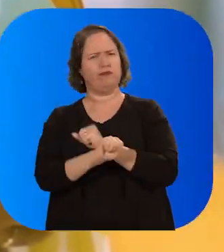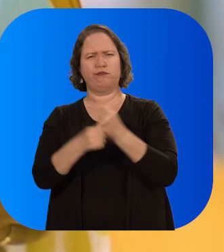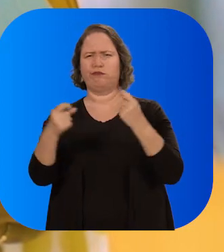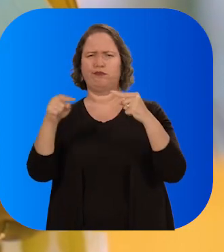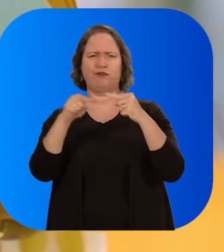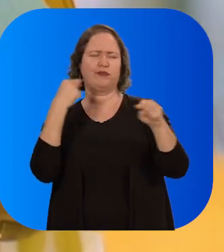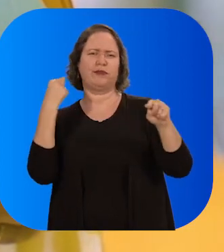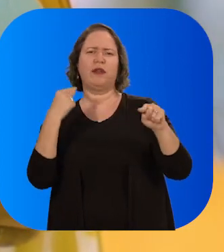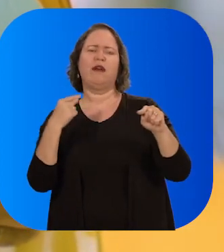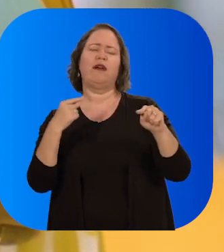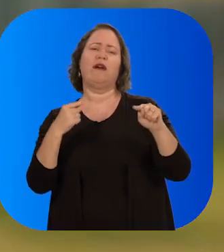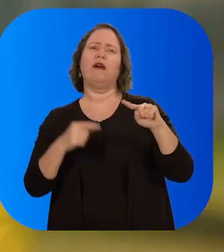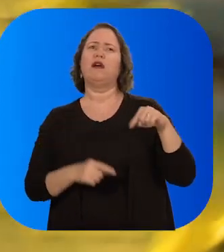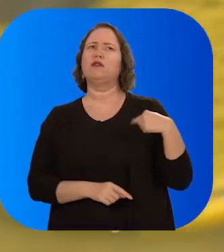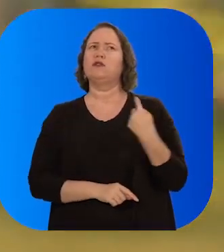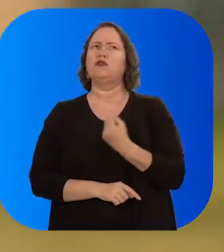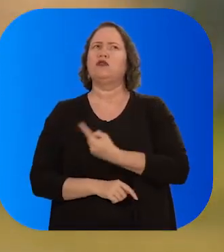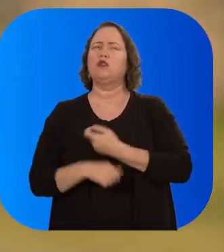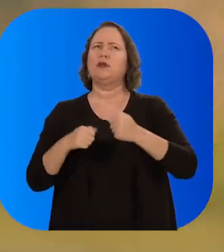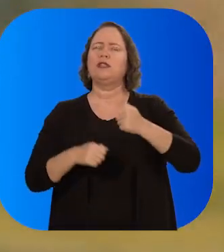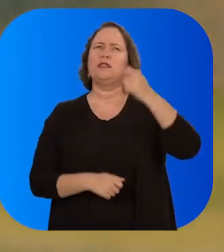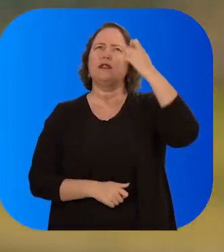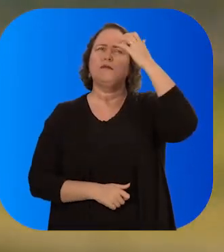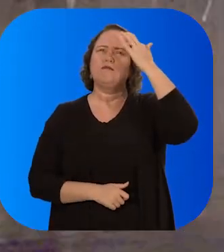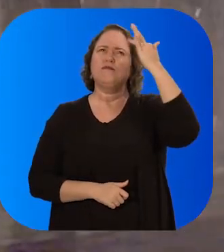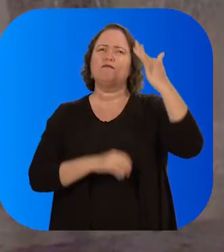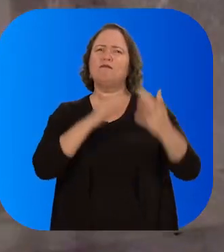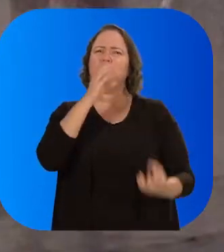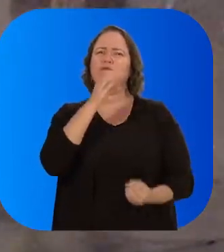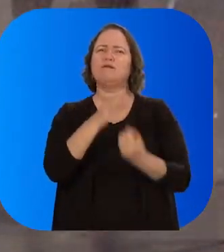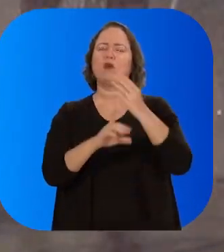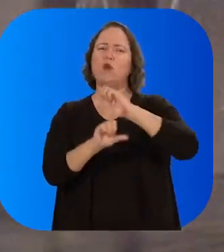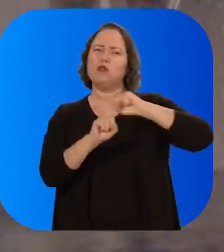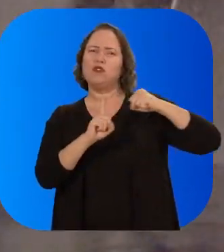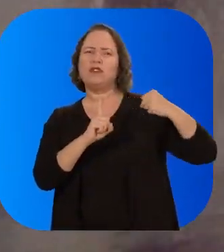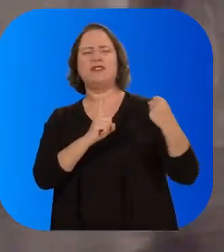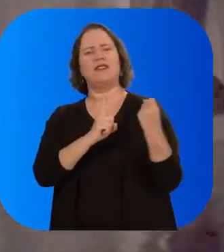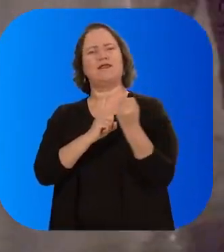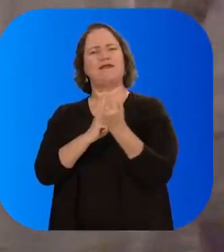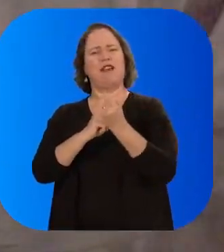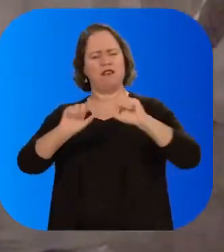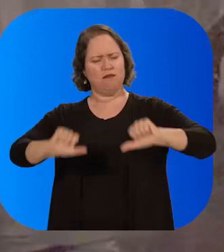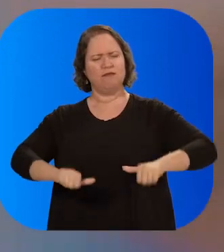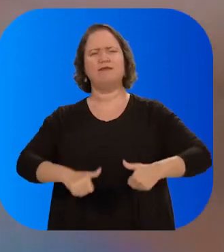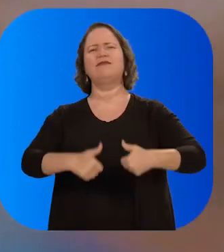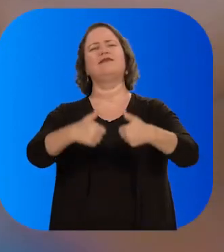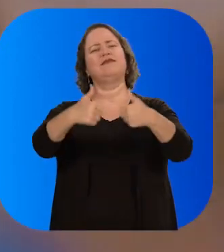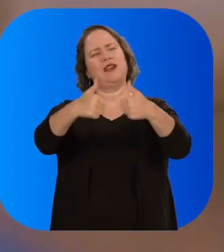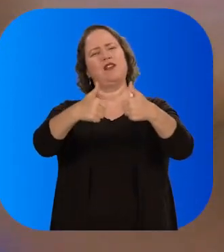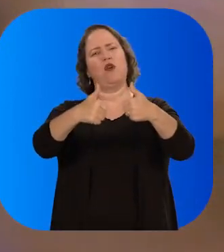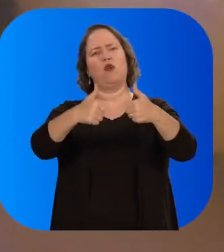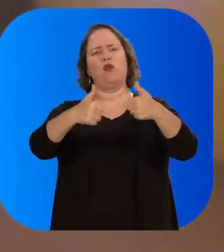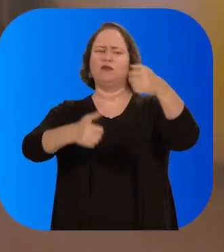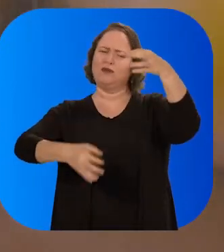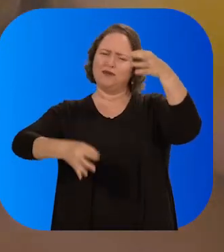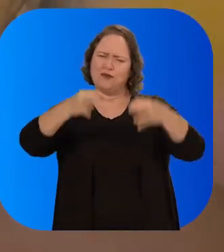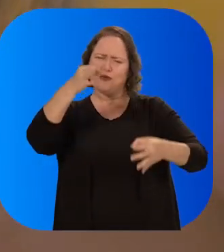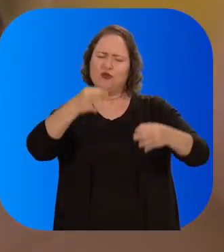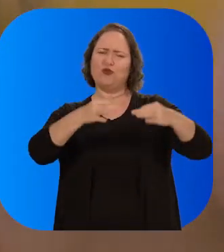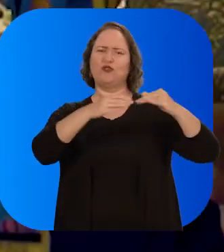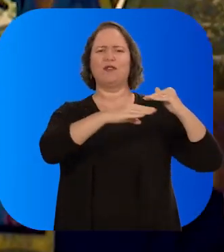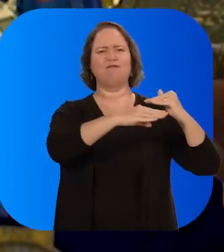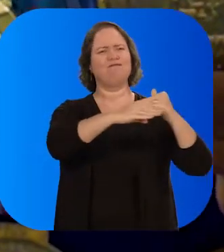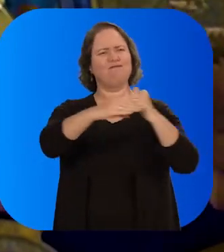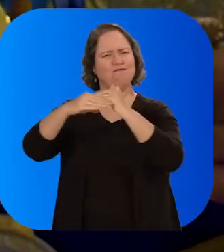sem sonhar. Quer dizer, o meu sonho é que nós inventemos uma sociedade menos feia do que a nossa de hoje,